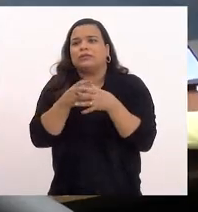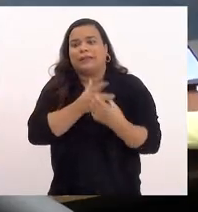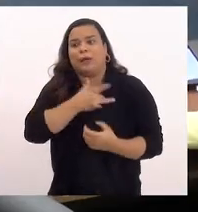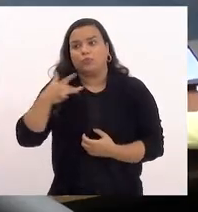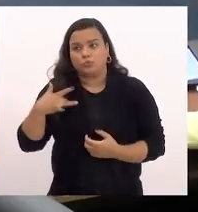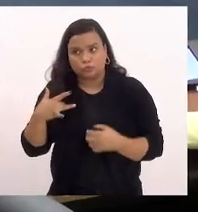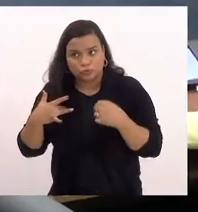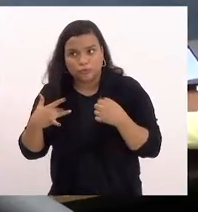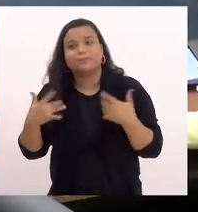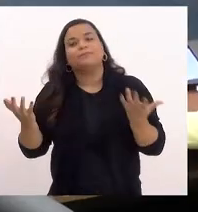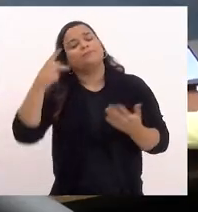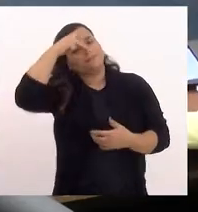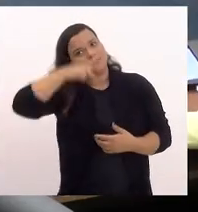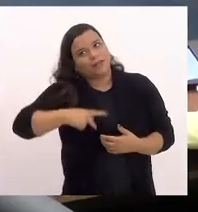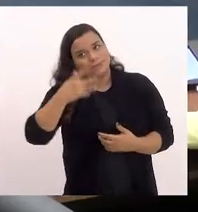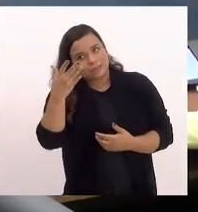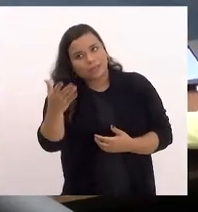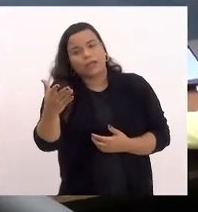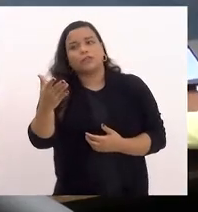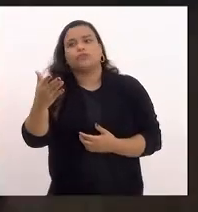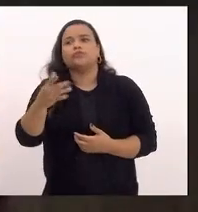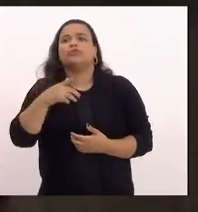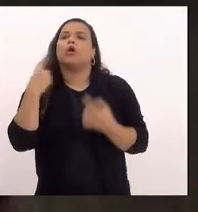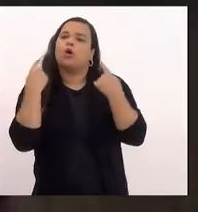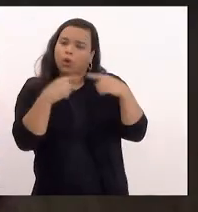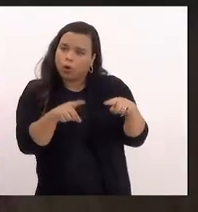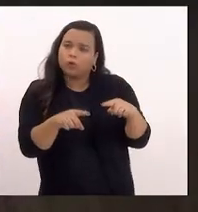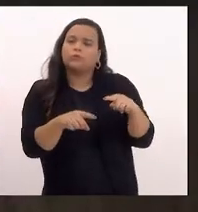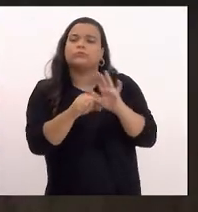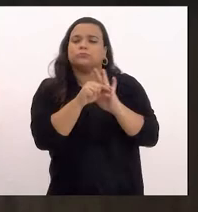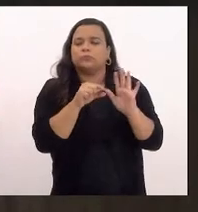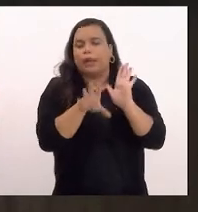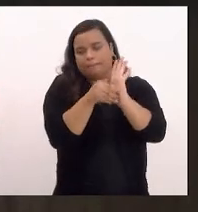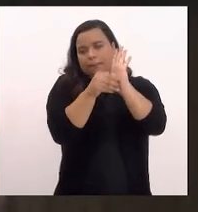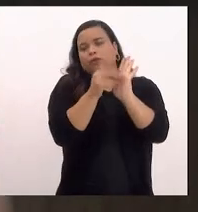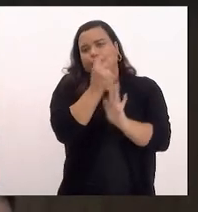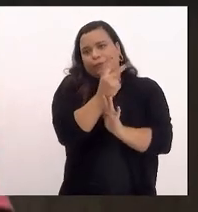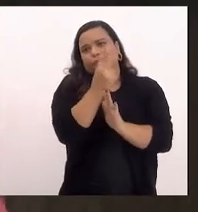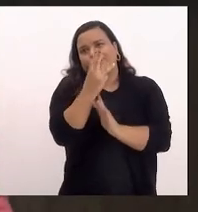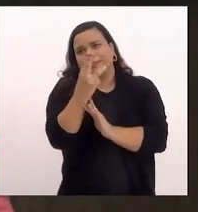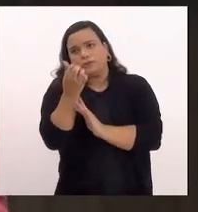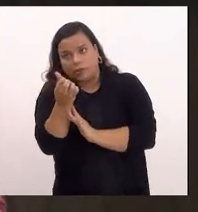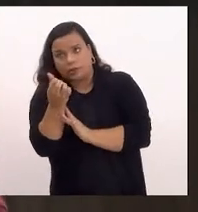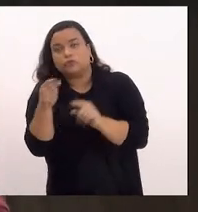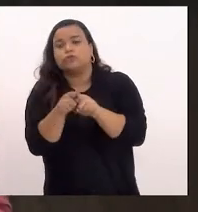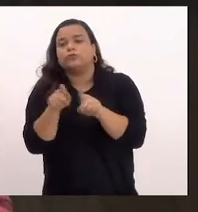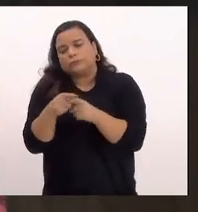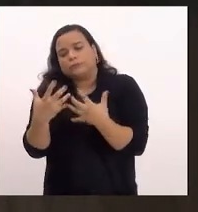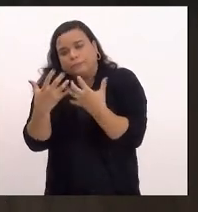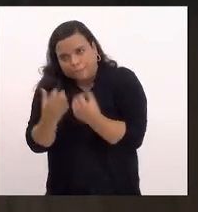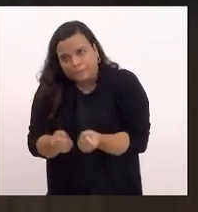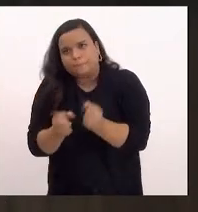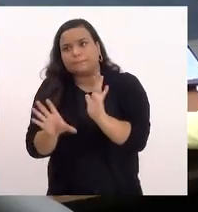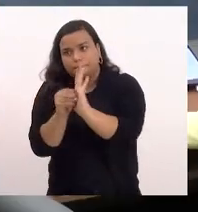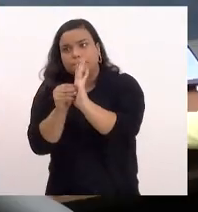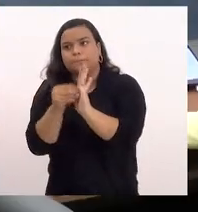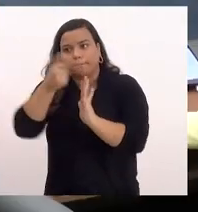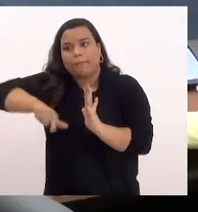Bom, presidente, contrária às 2, 3 e 6 e favorável às demais emendas.